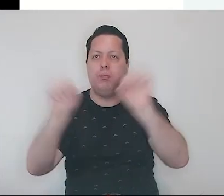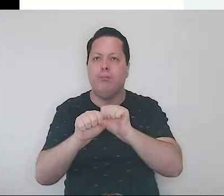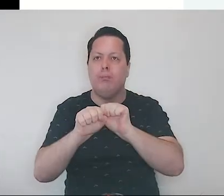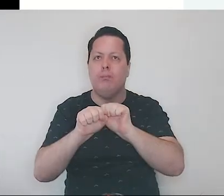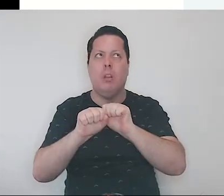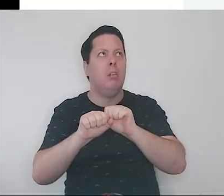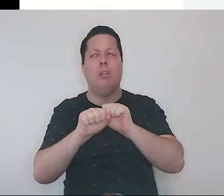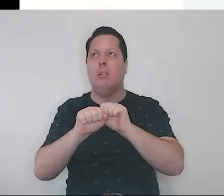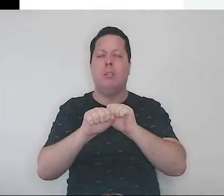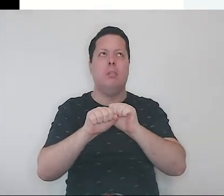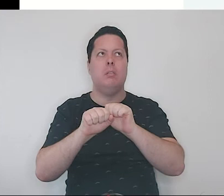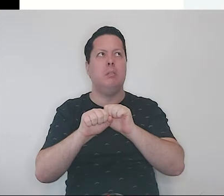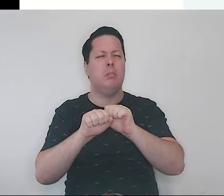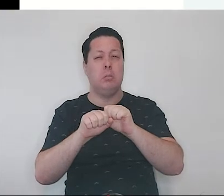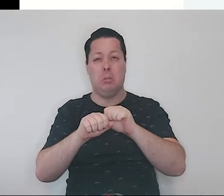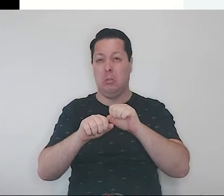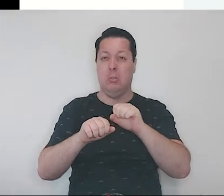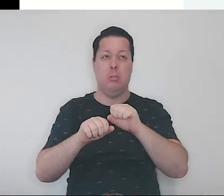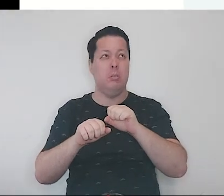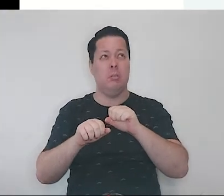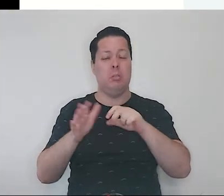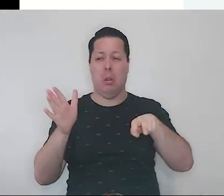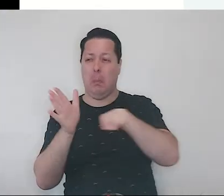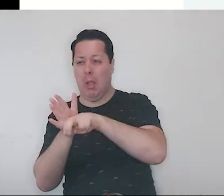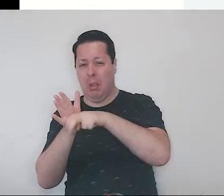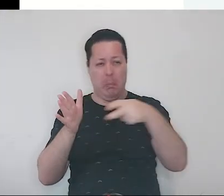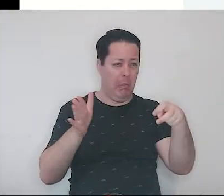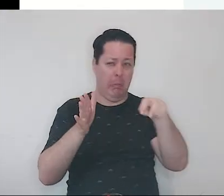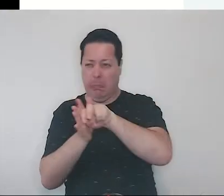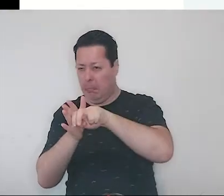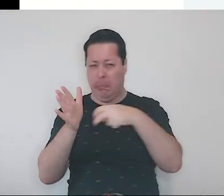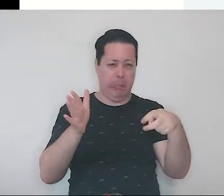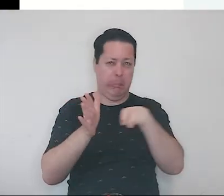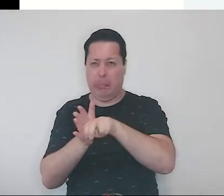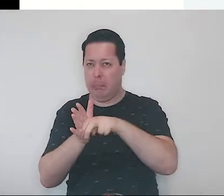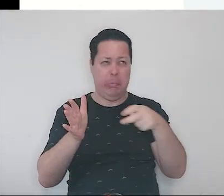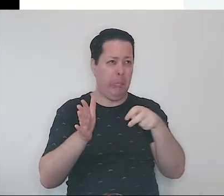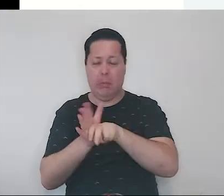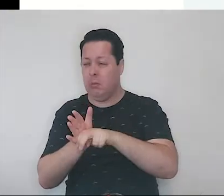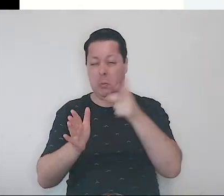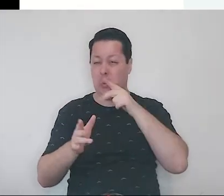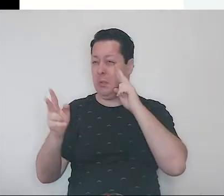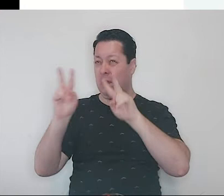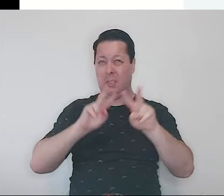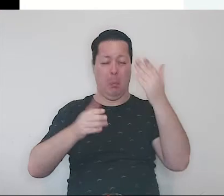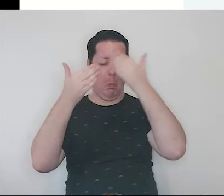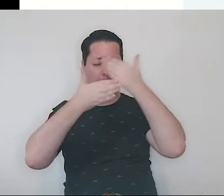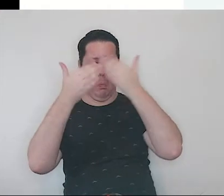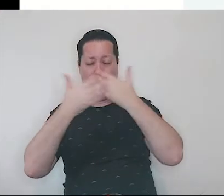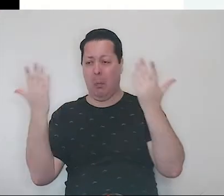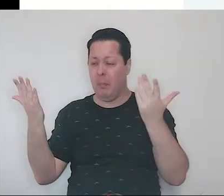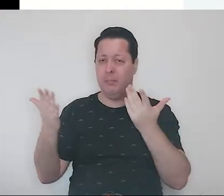mais nada. O vovô bateu cabeça aqui, cabeça ali. Não conseguiu mais